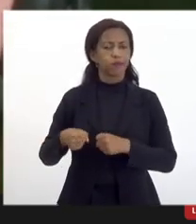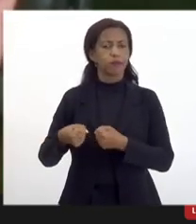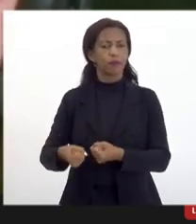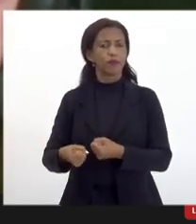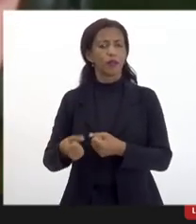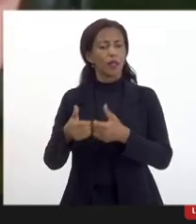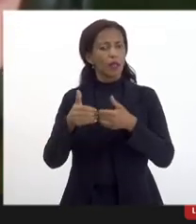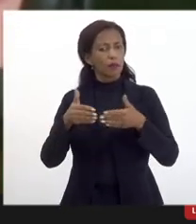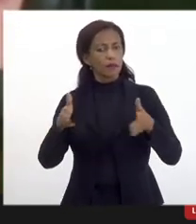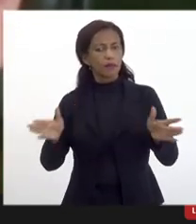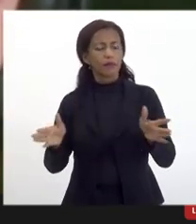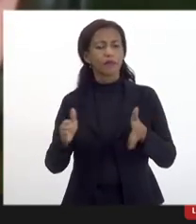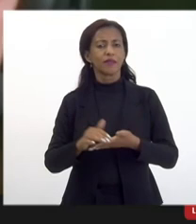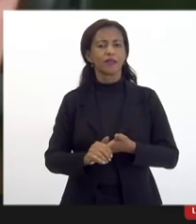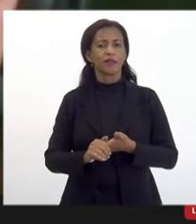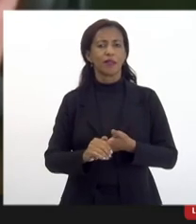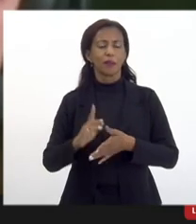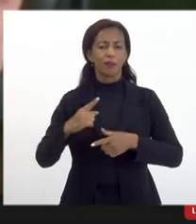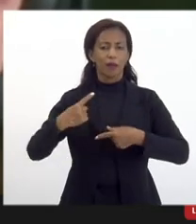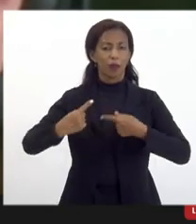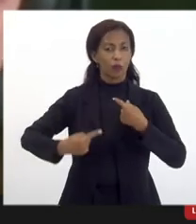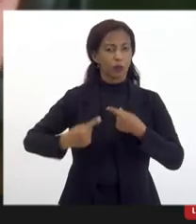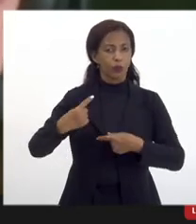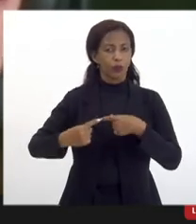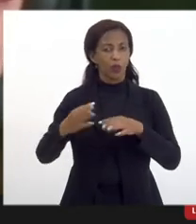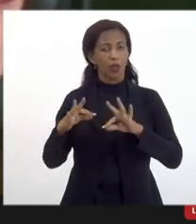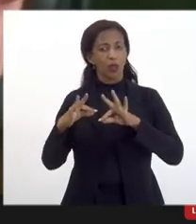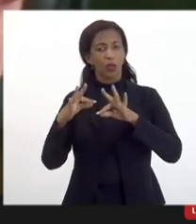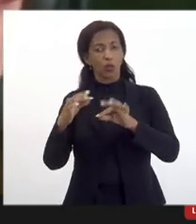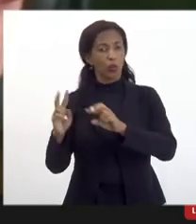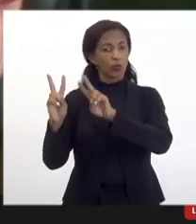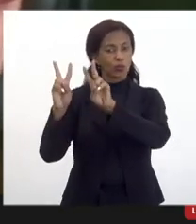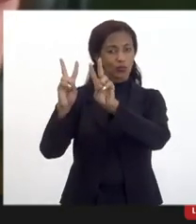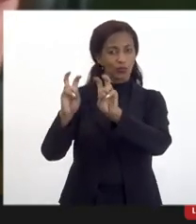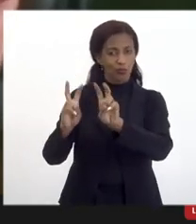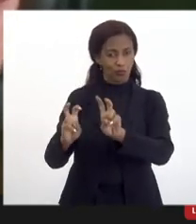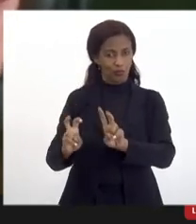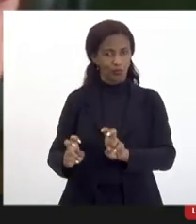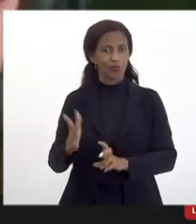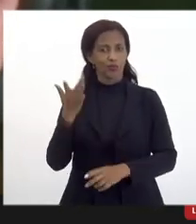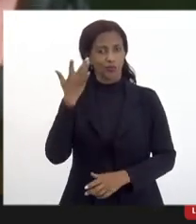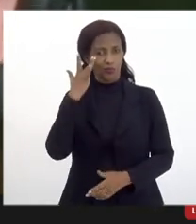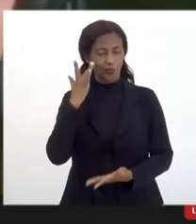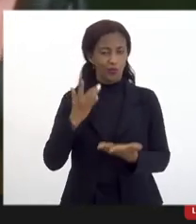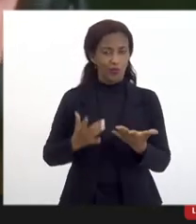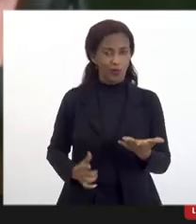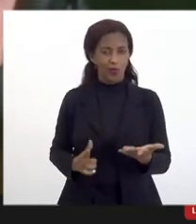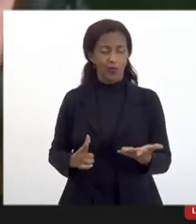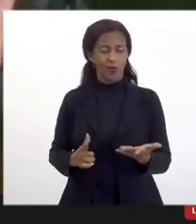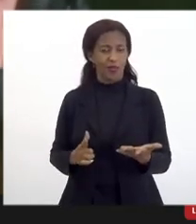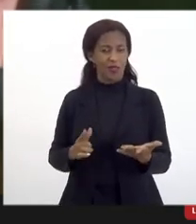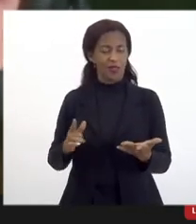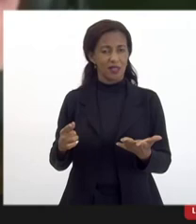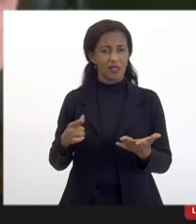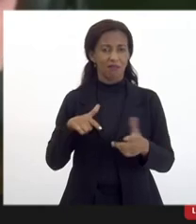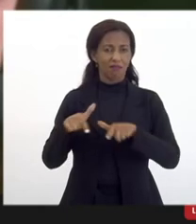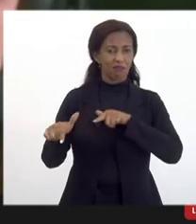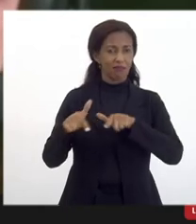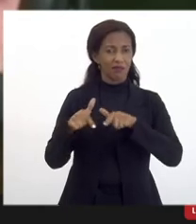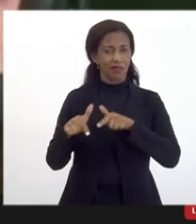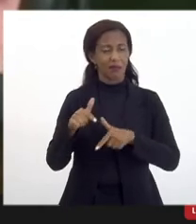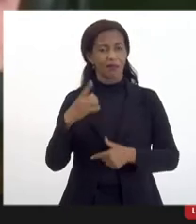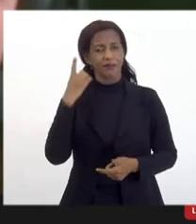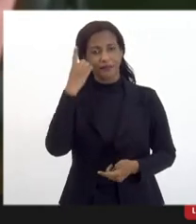e abertura para discutir todos esses temas eu acho que com essa disposição da deputada